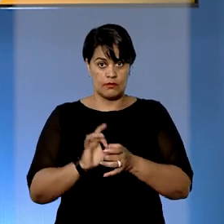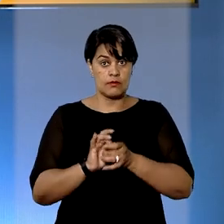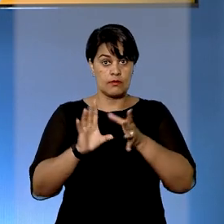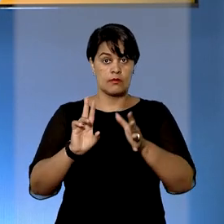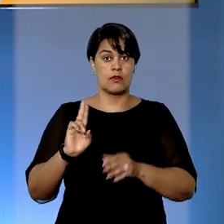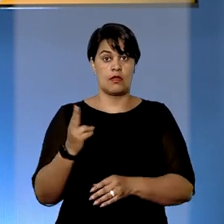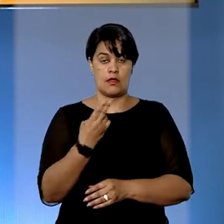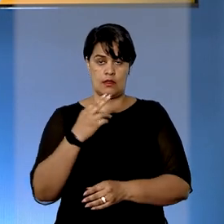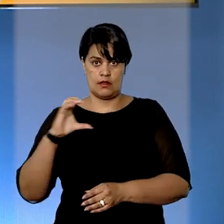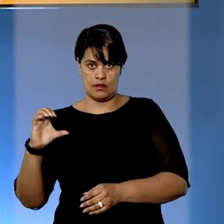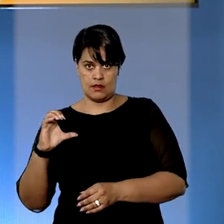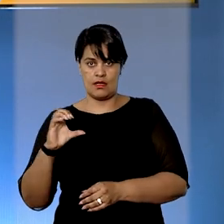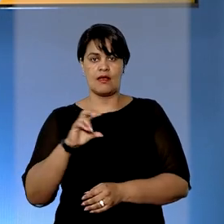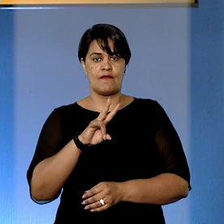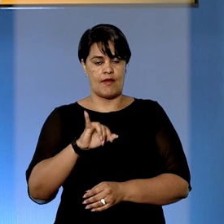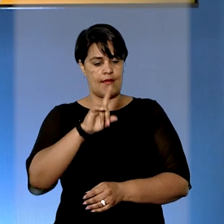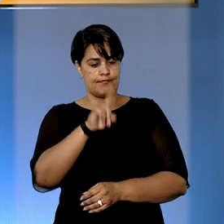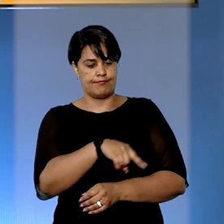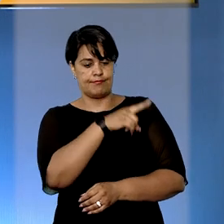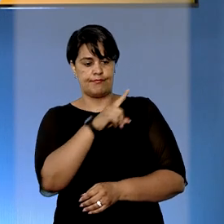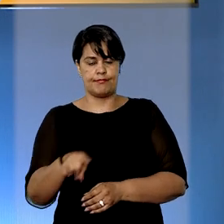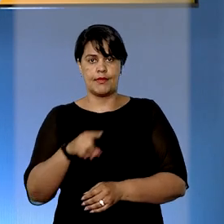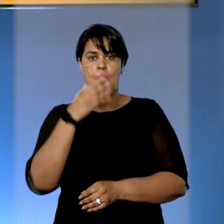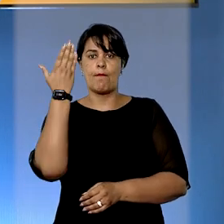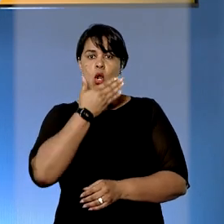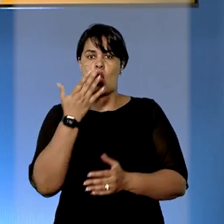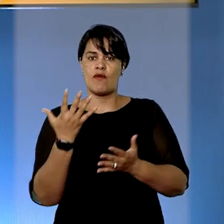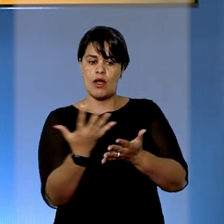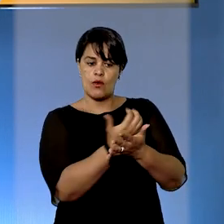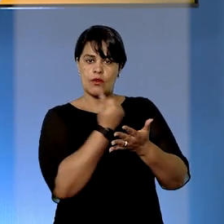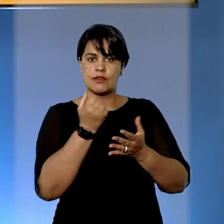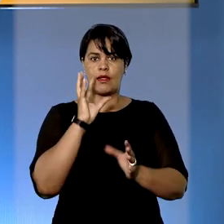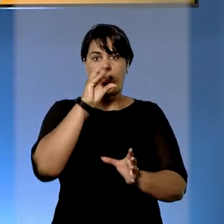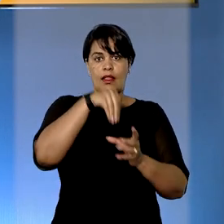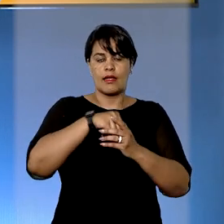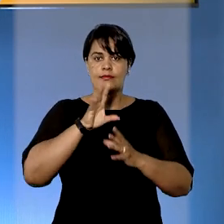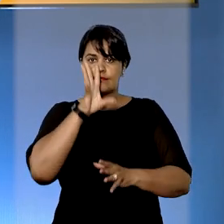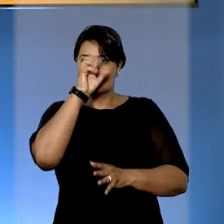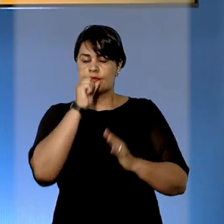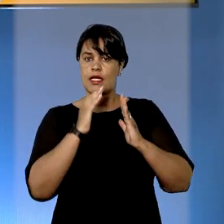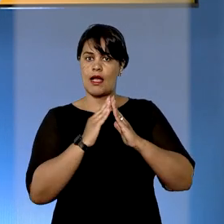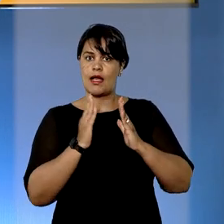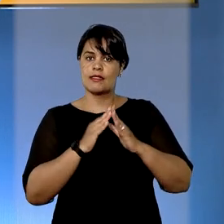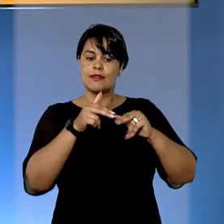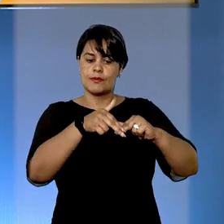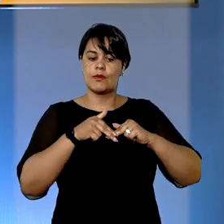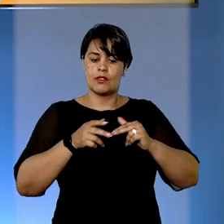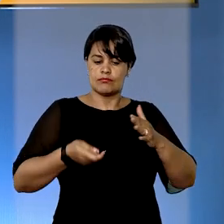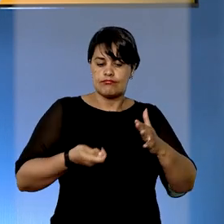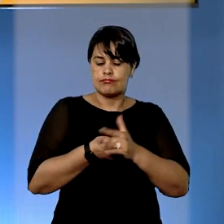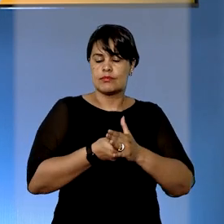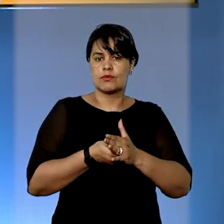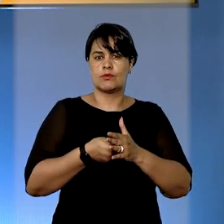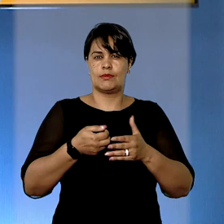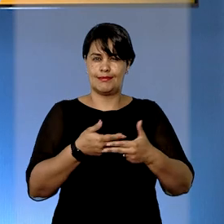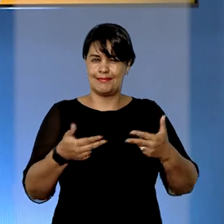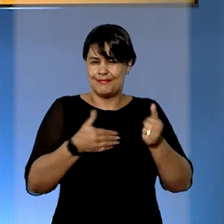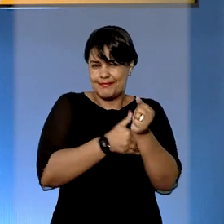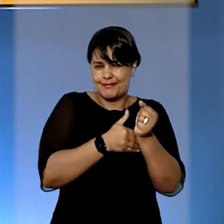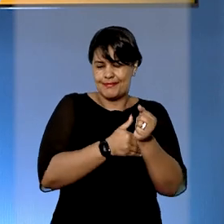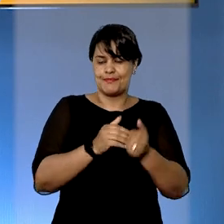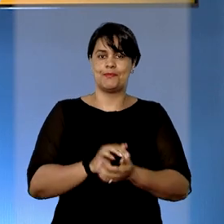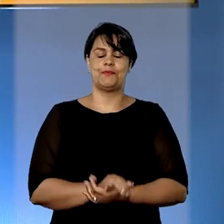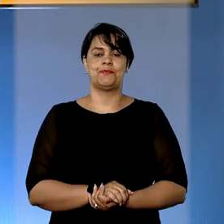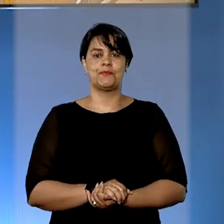habeas corpus para anular provas obtidas em busca domiciliar baseada apenas em denúncia anônima. Marina